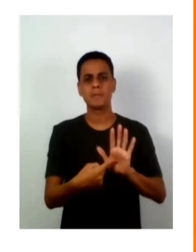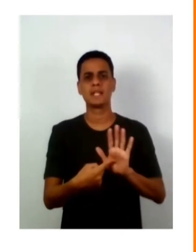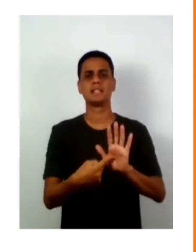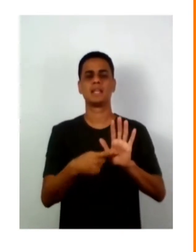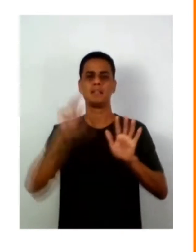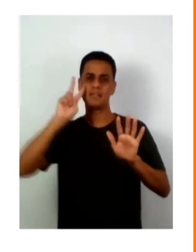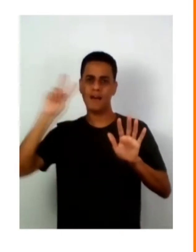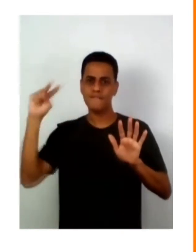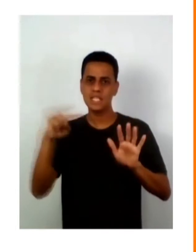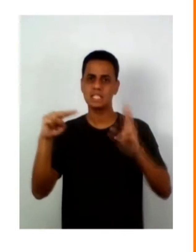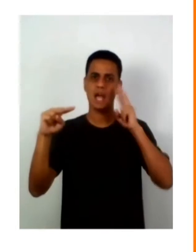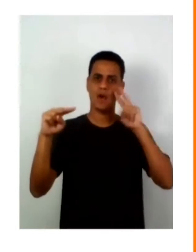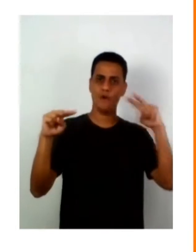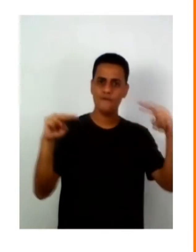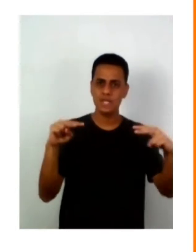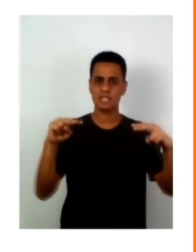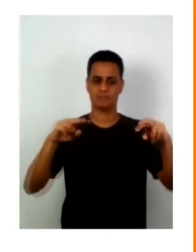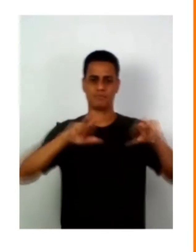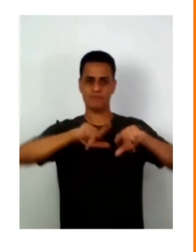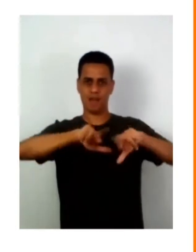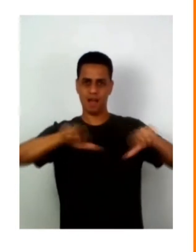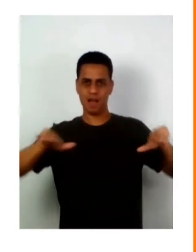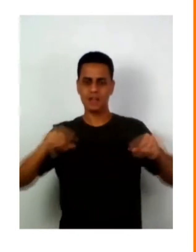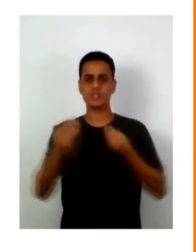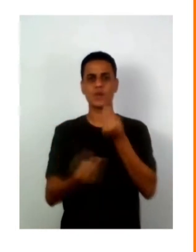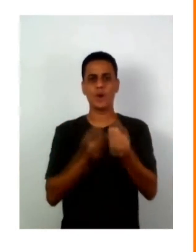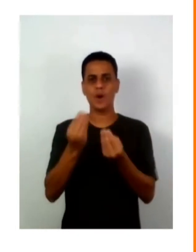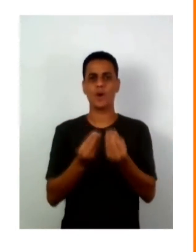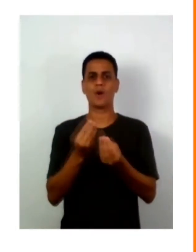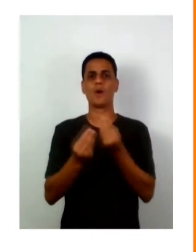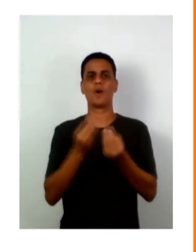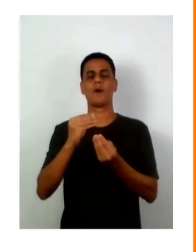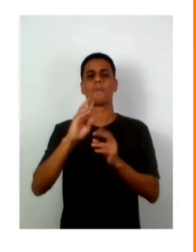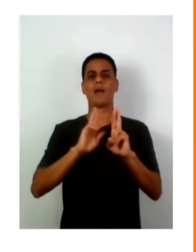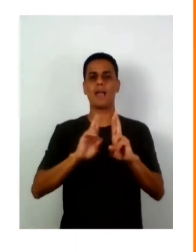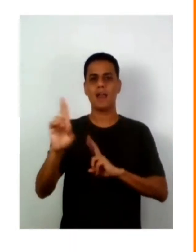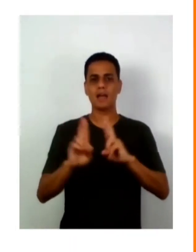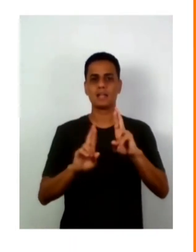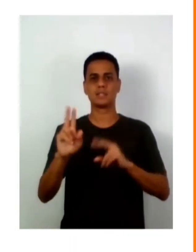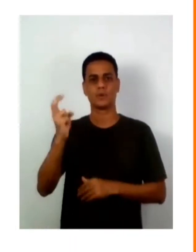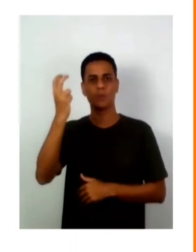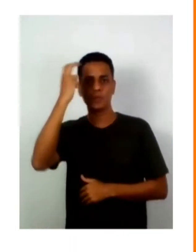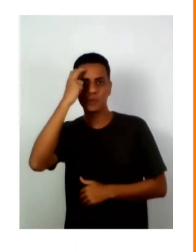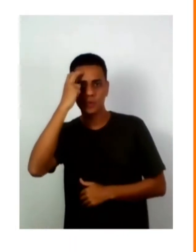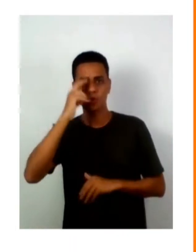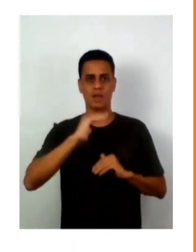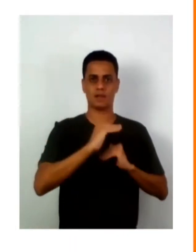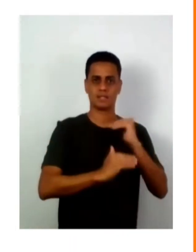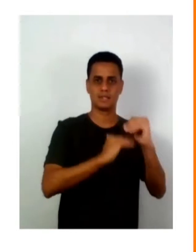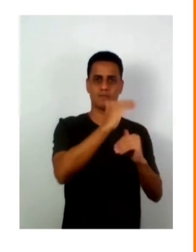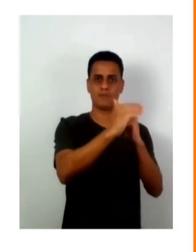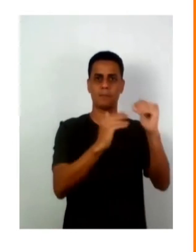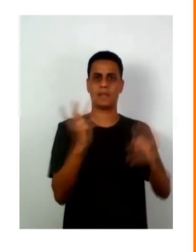apresentação de diferentes visões em relação entre a cultura e desenvolvimento.